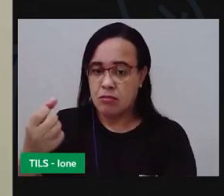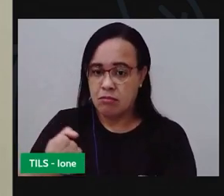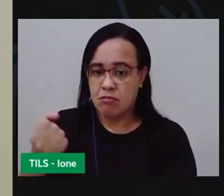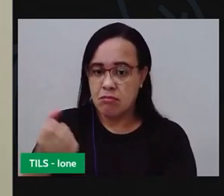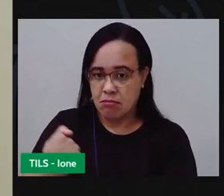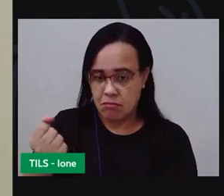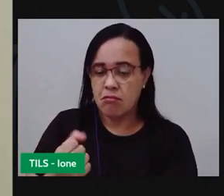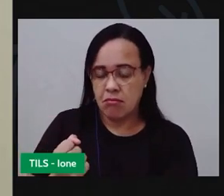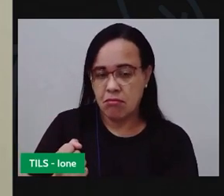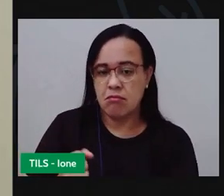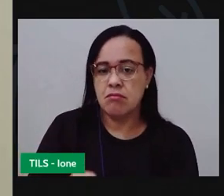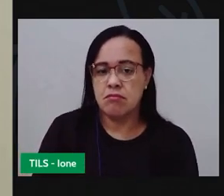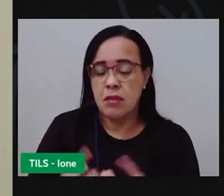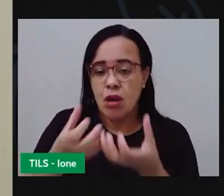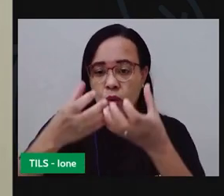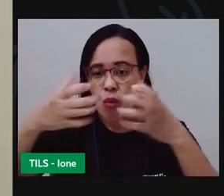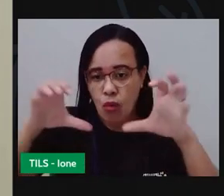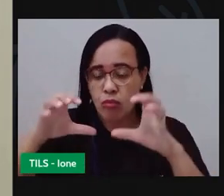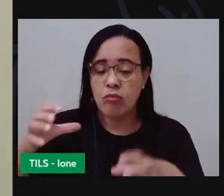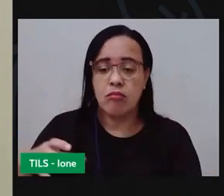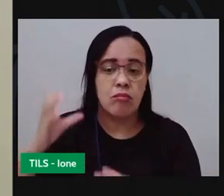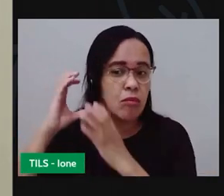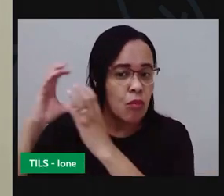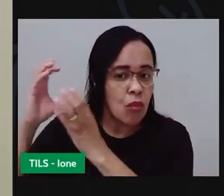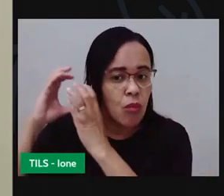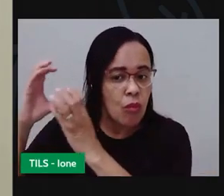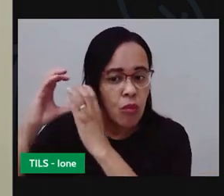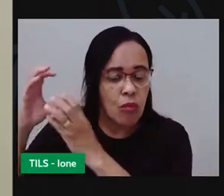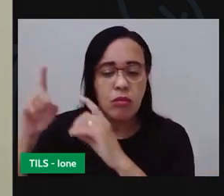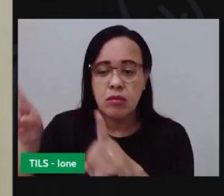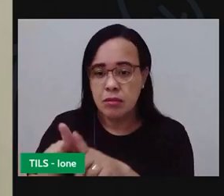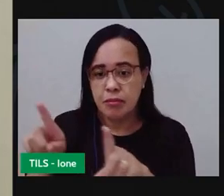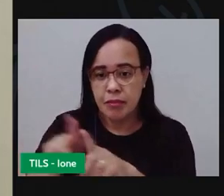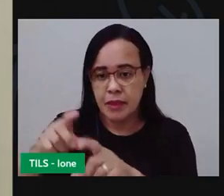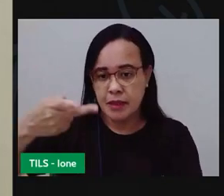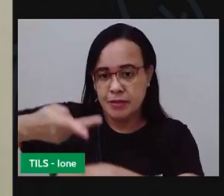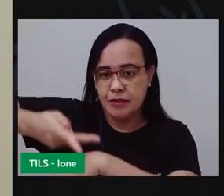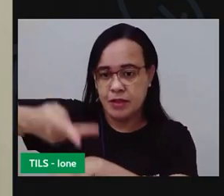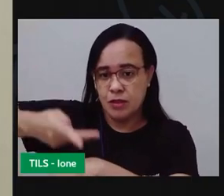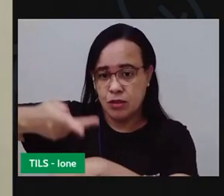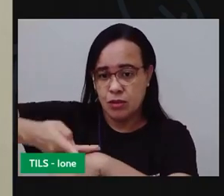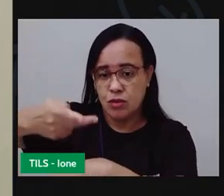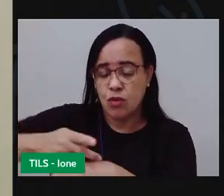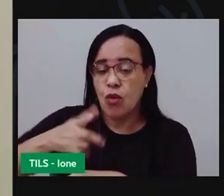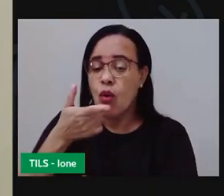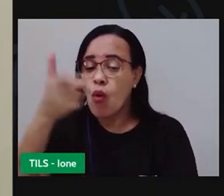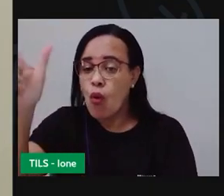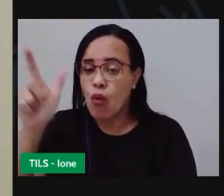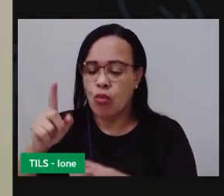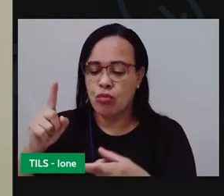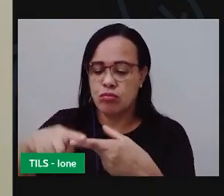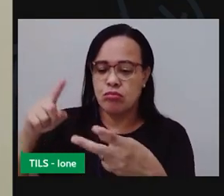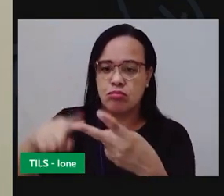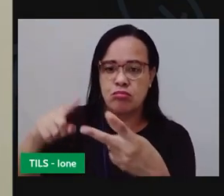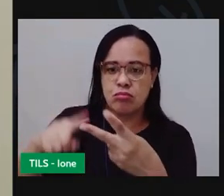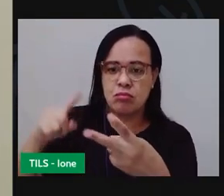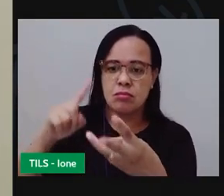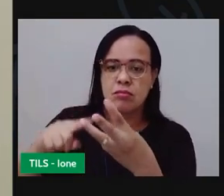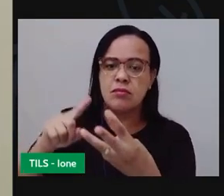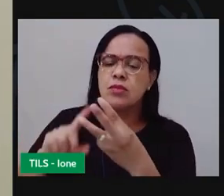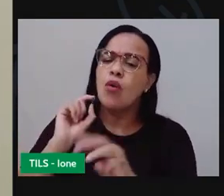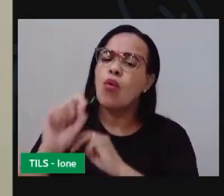a embalagem em vidro. Tem também o metal, que você pode encontrar em embalagem de